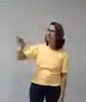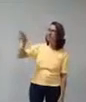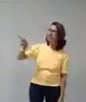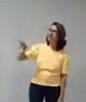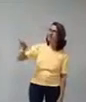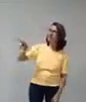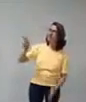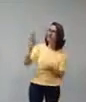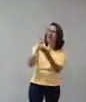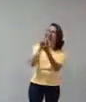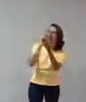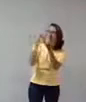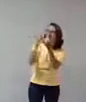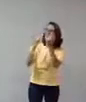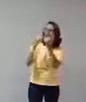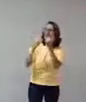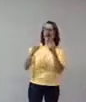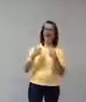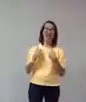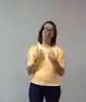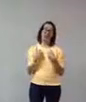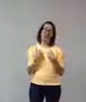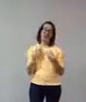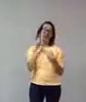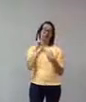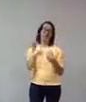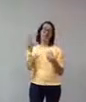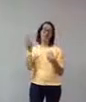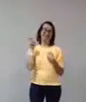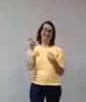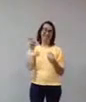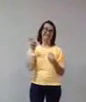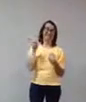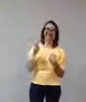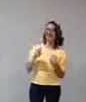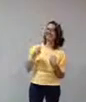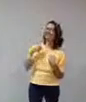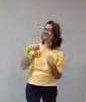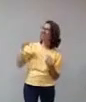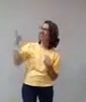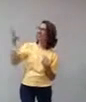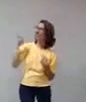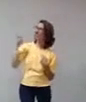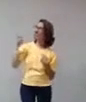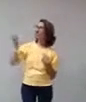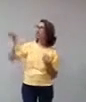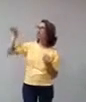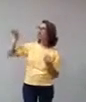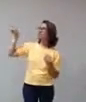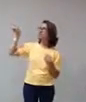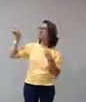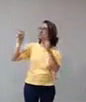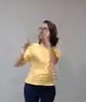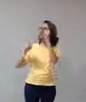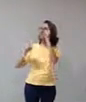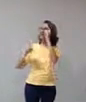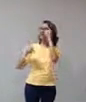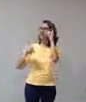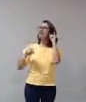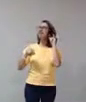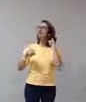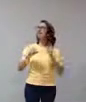certas partes, pelo menos eu, que sou cientista, eu vejo aquilo que a gente enxerga no